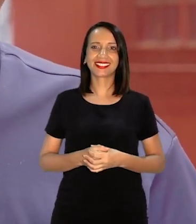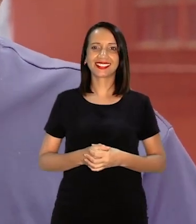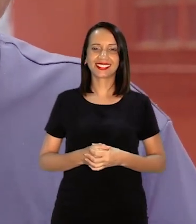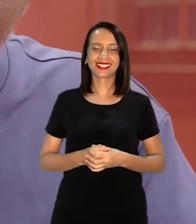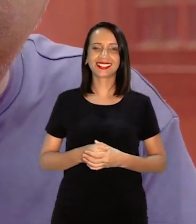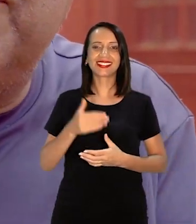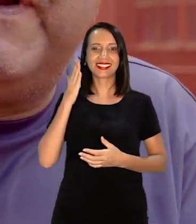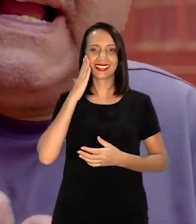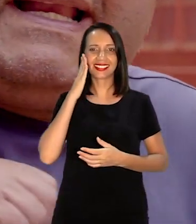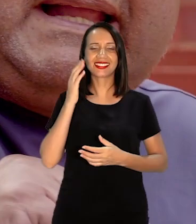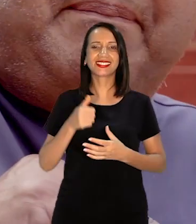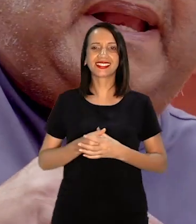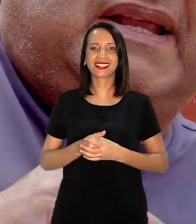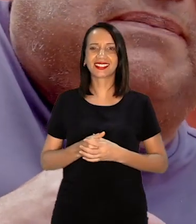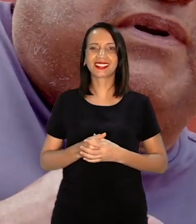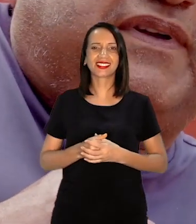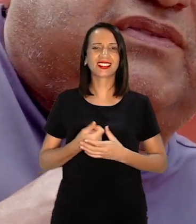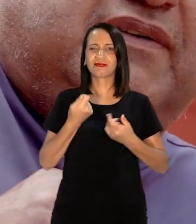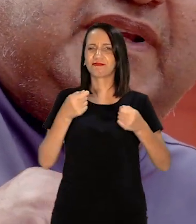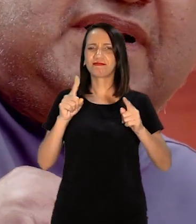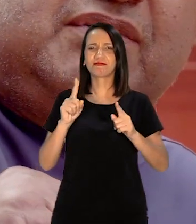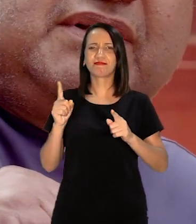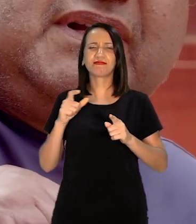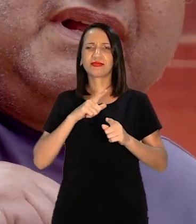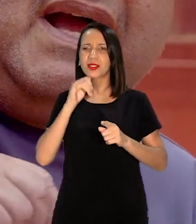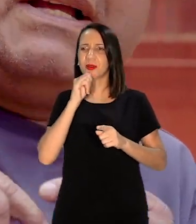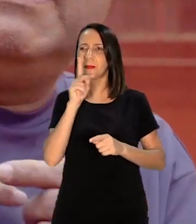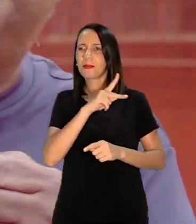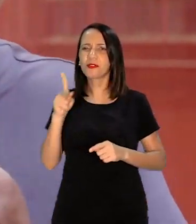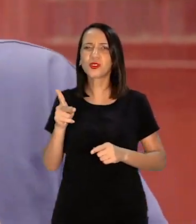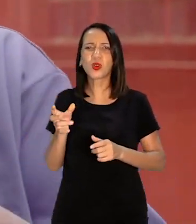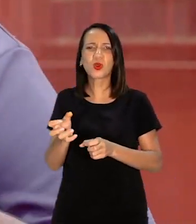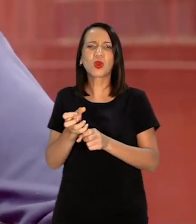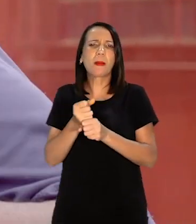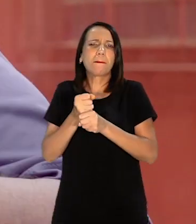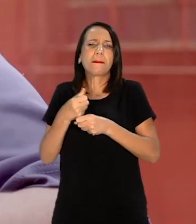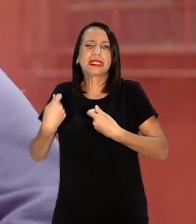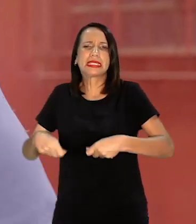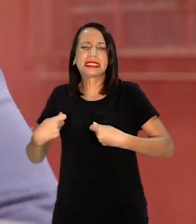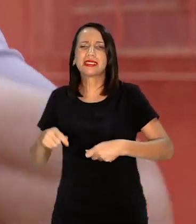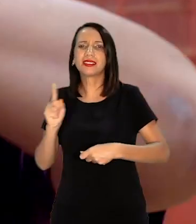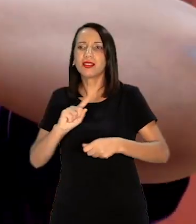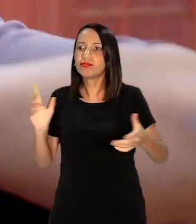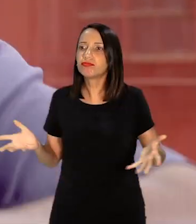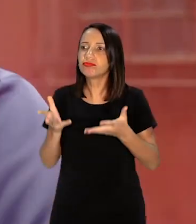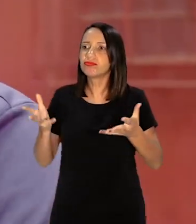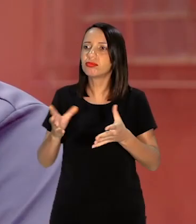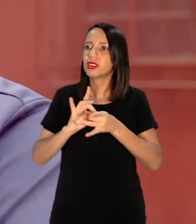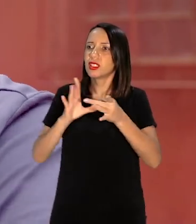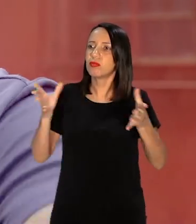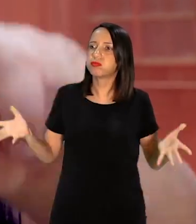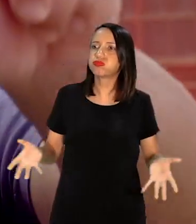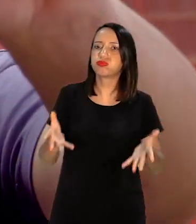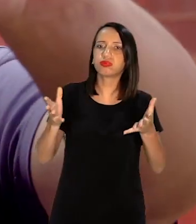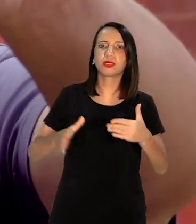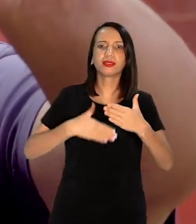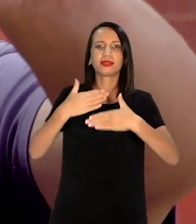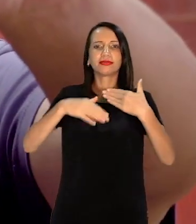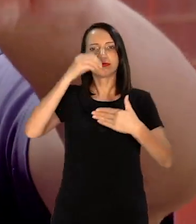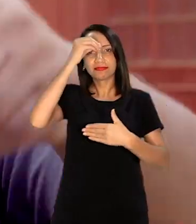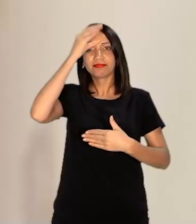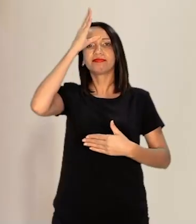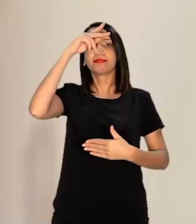Ele não fica ali dependendo De professor a vida toda A gente faz com que ele autogerir O seu